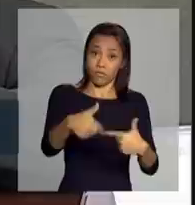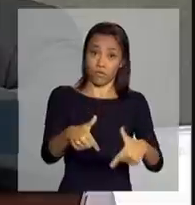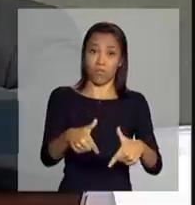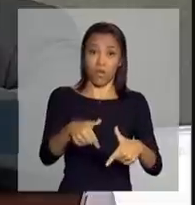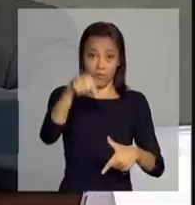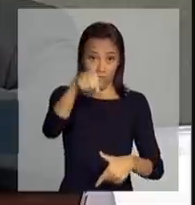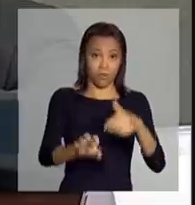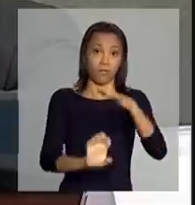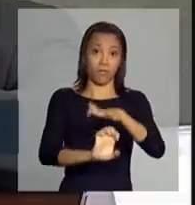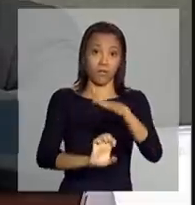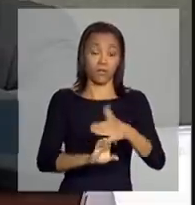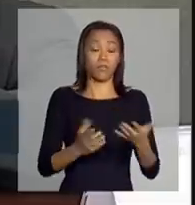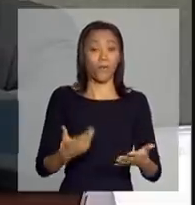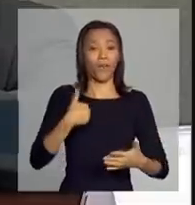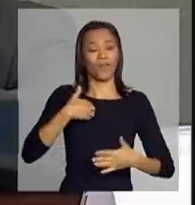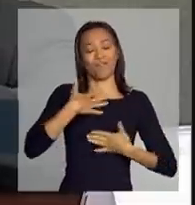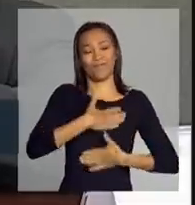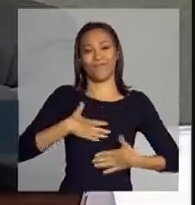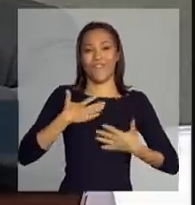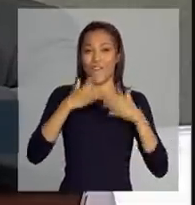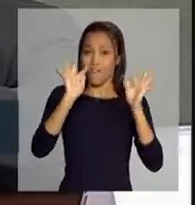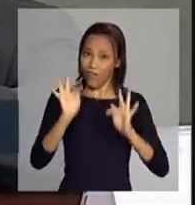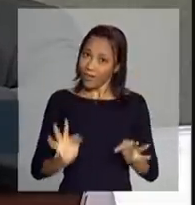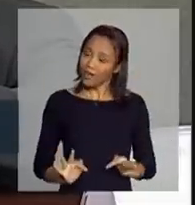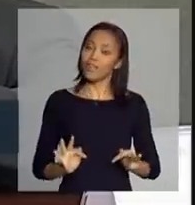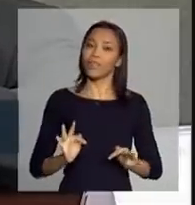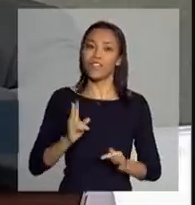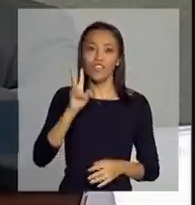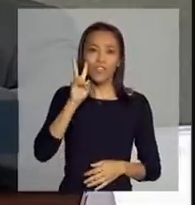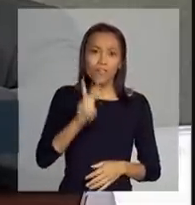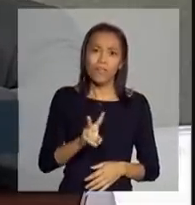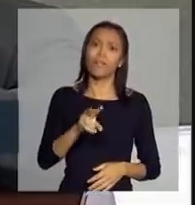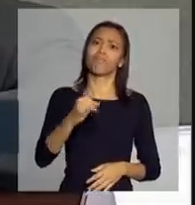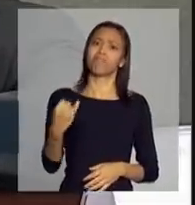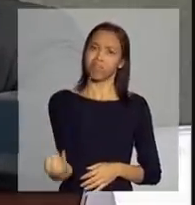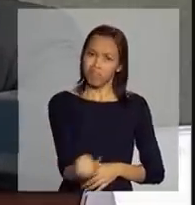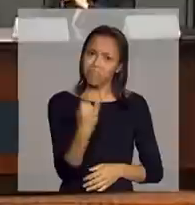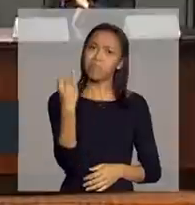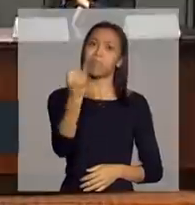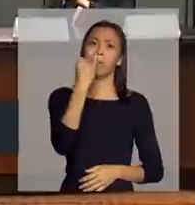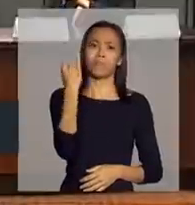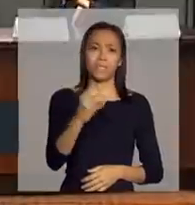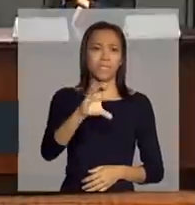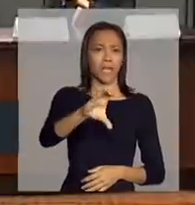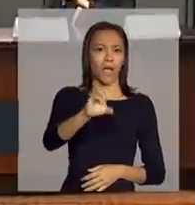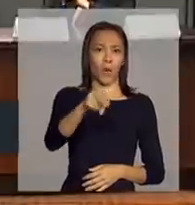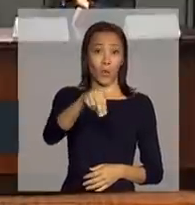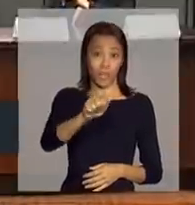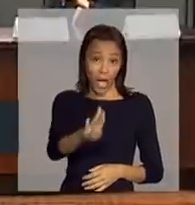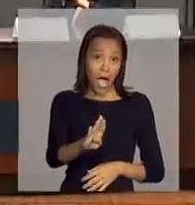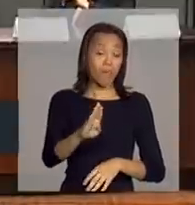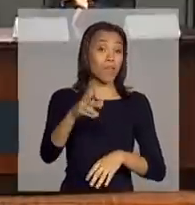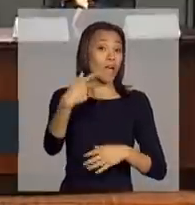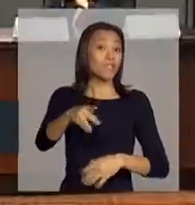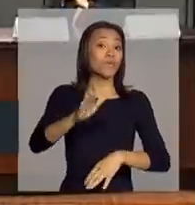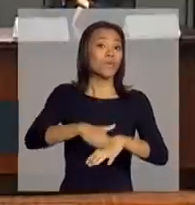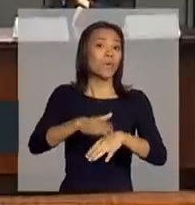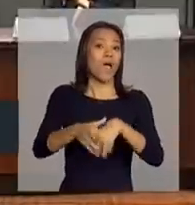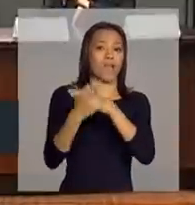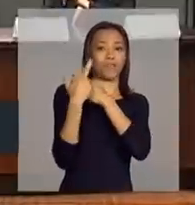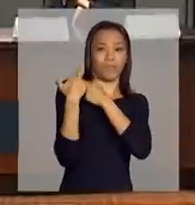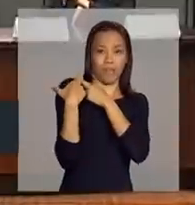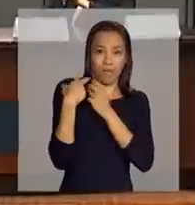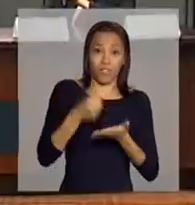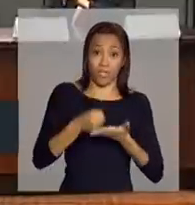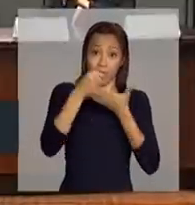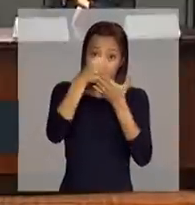Portanto, eu fico muito feliz de ver a valorização da Conab, o seu papel no contexto deste país.